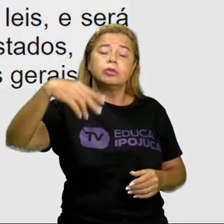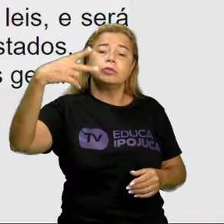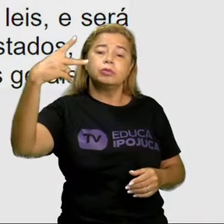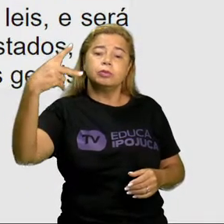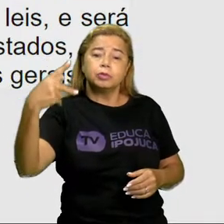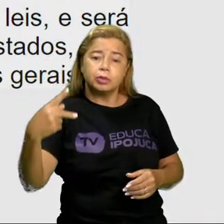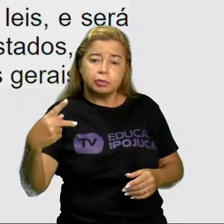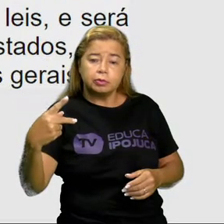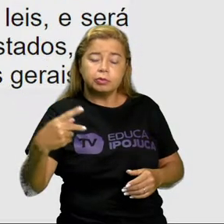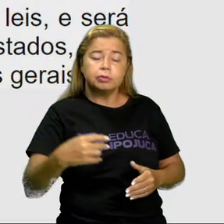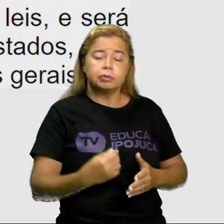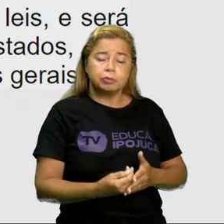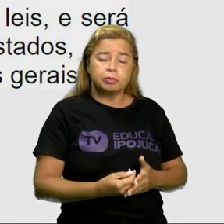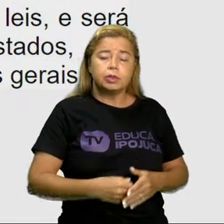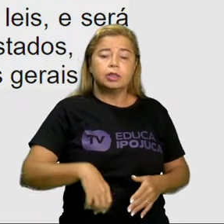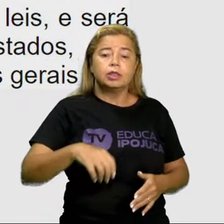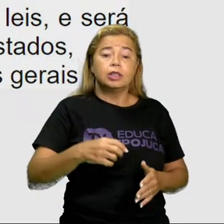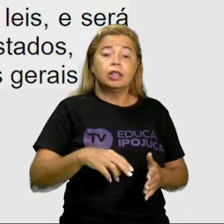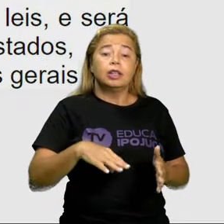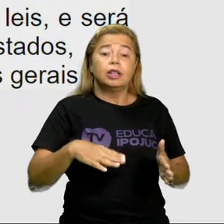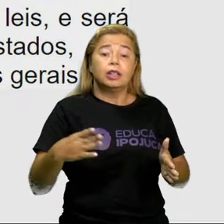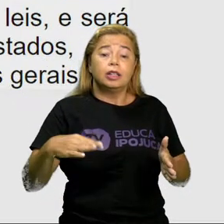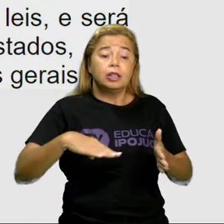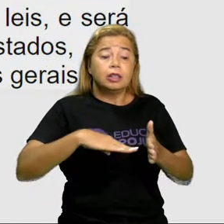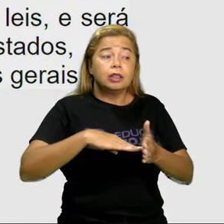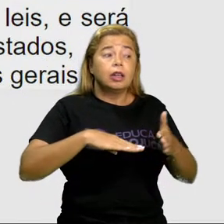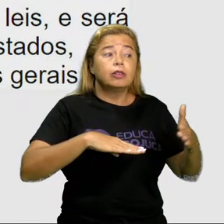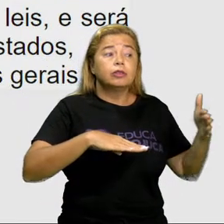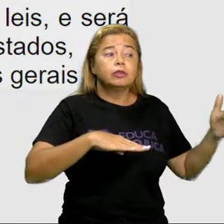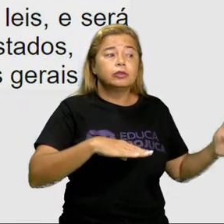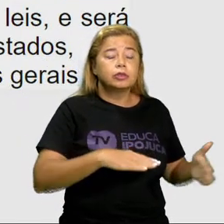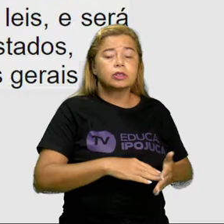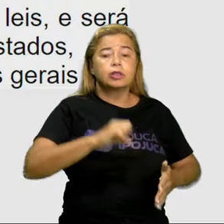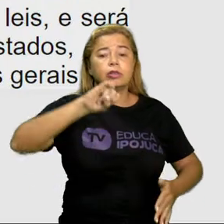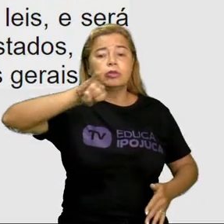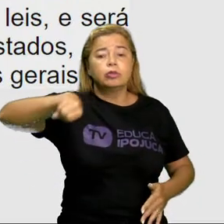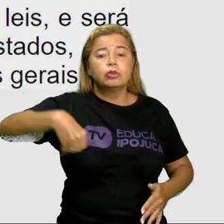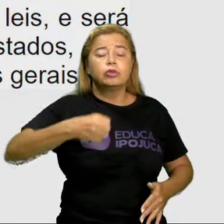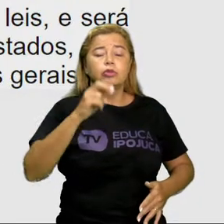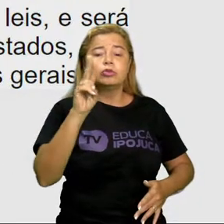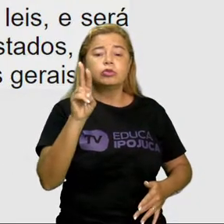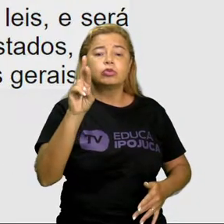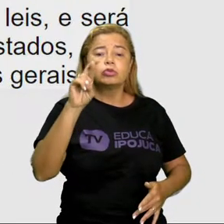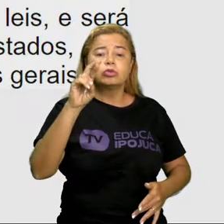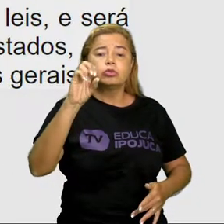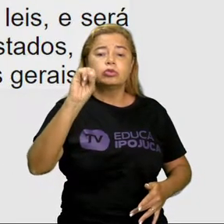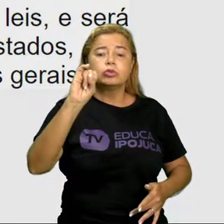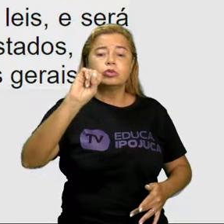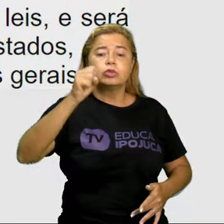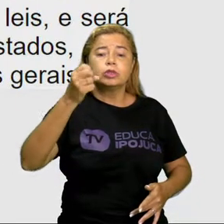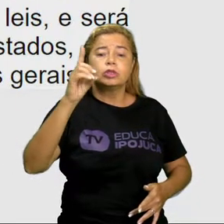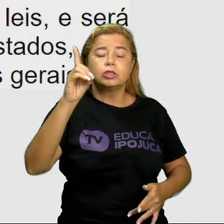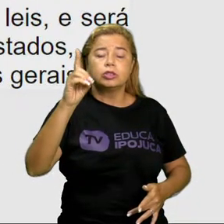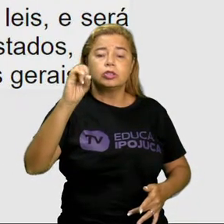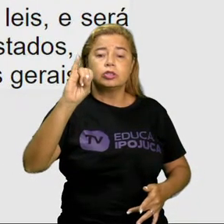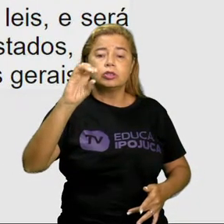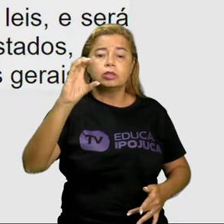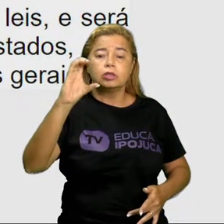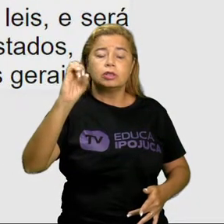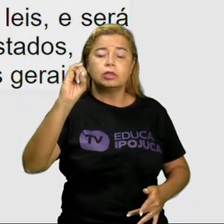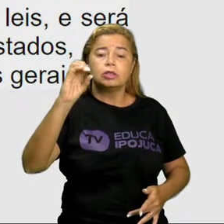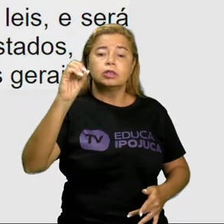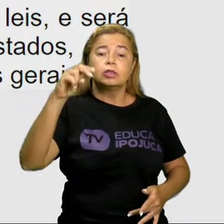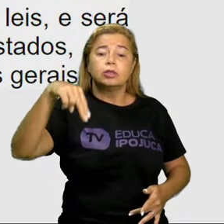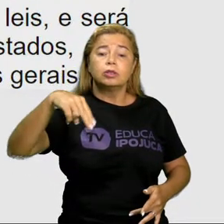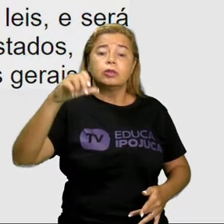jurisdicional do Estado. E o que isso quer dizer? Que ela é responsável perante o Judiciário